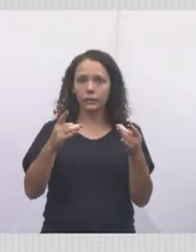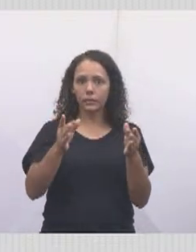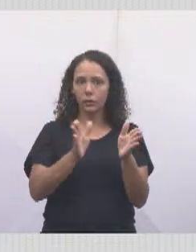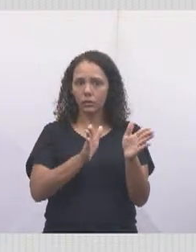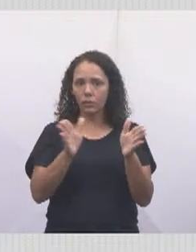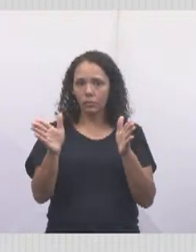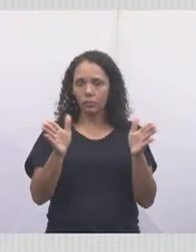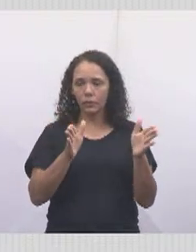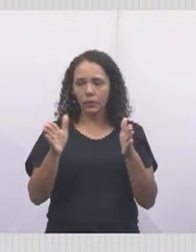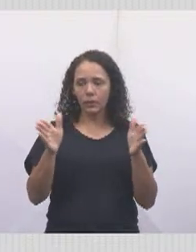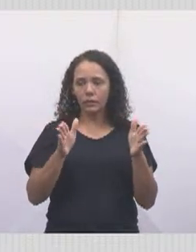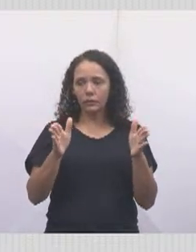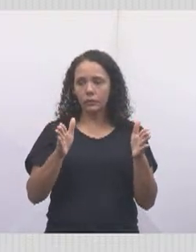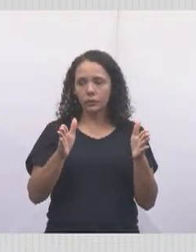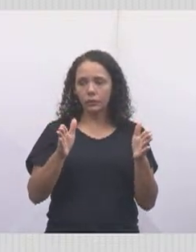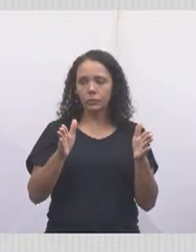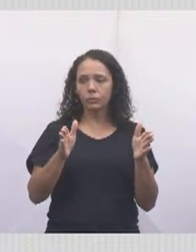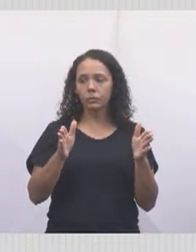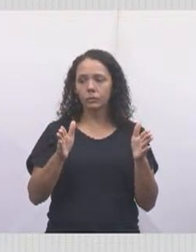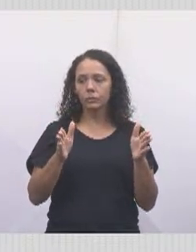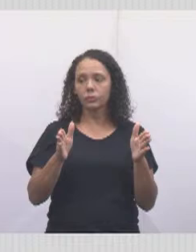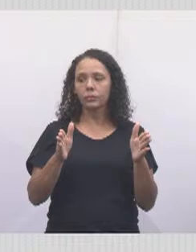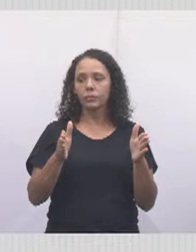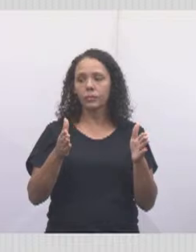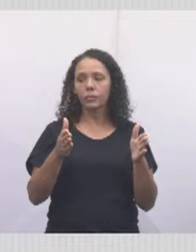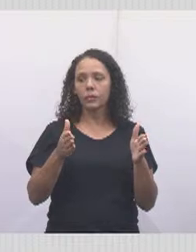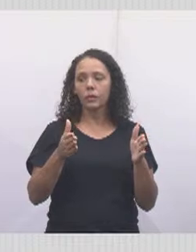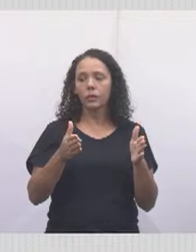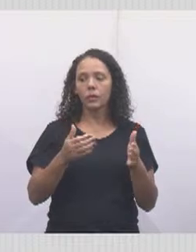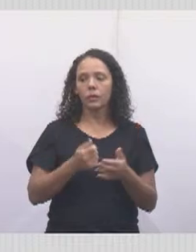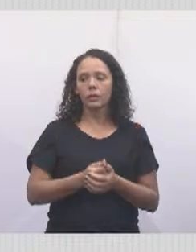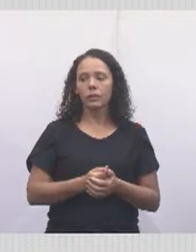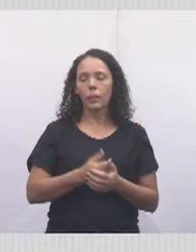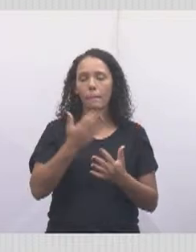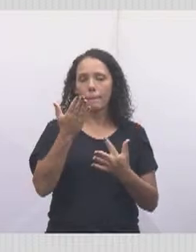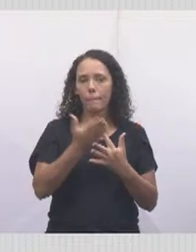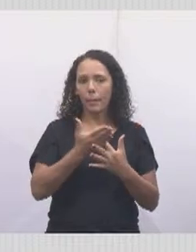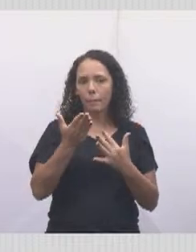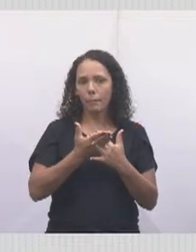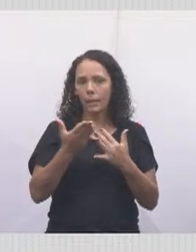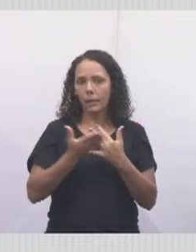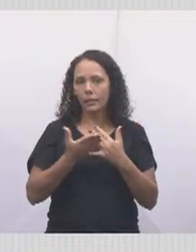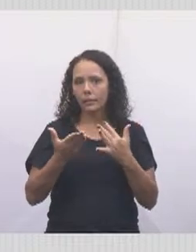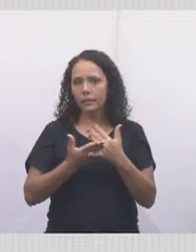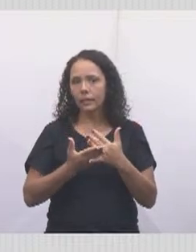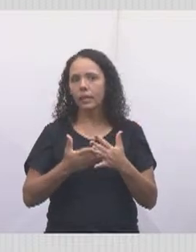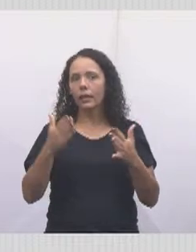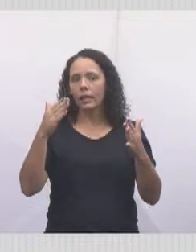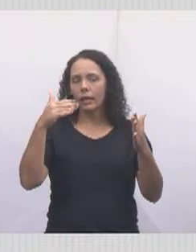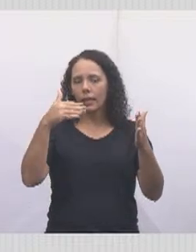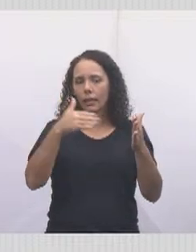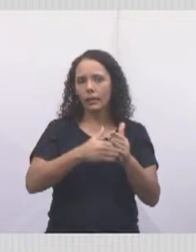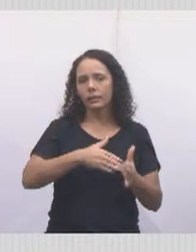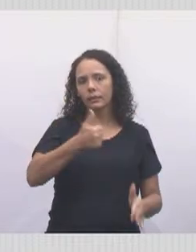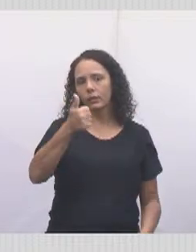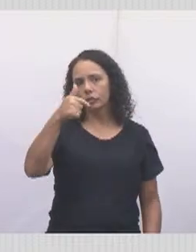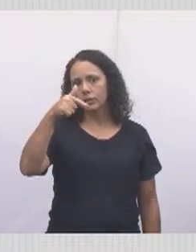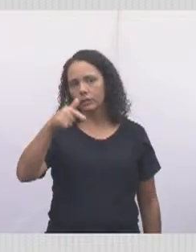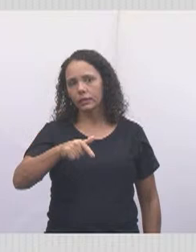Adesão ao parcelamento até 17 do 11. Então, até o dia